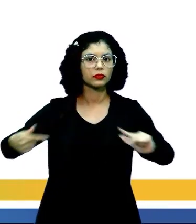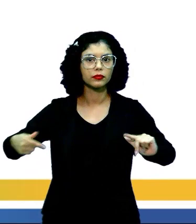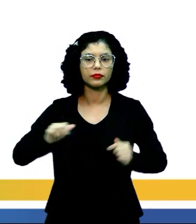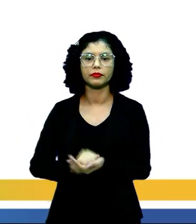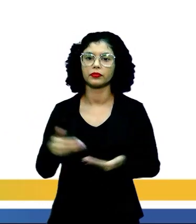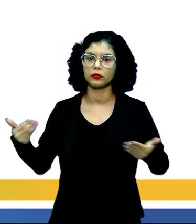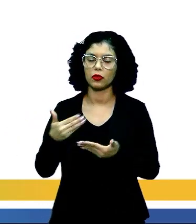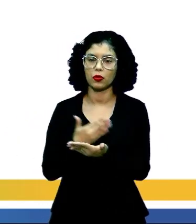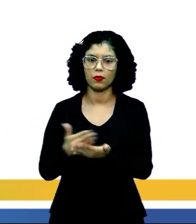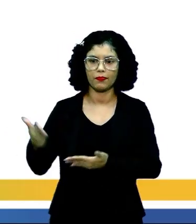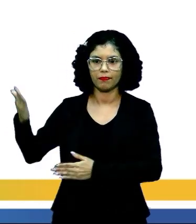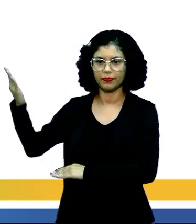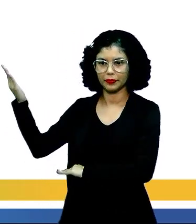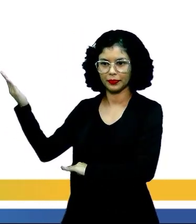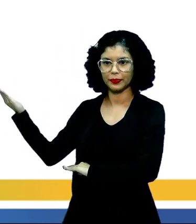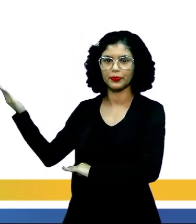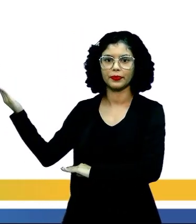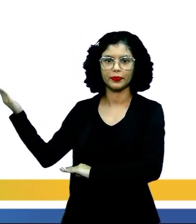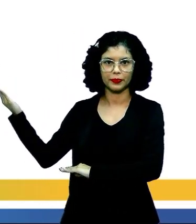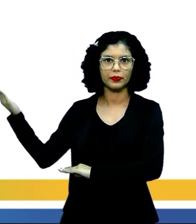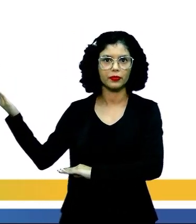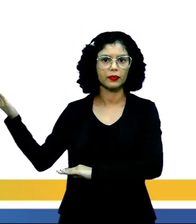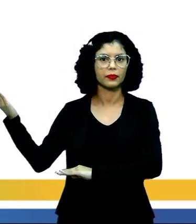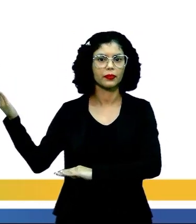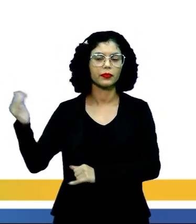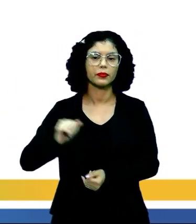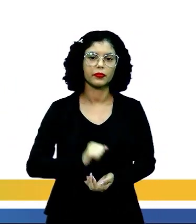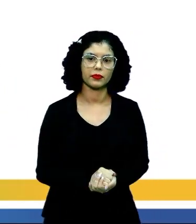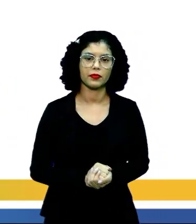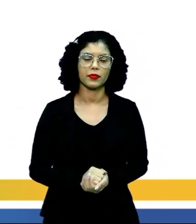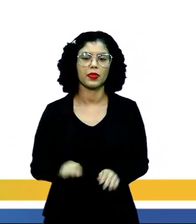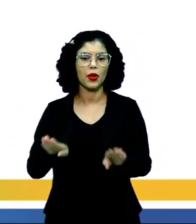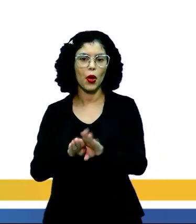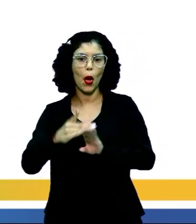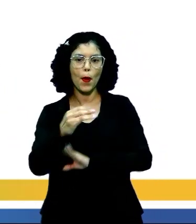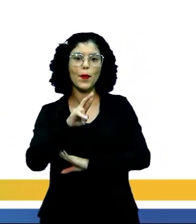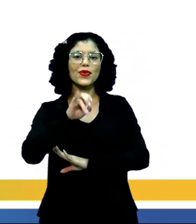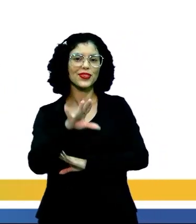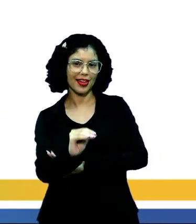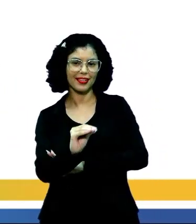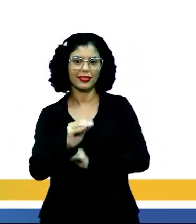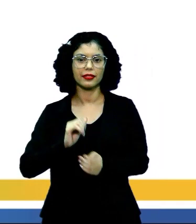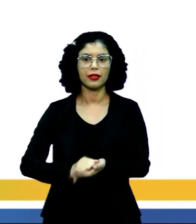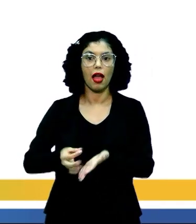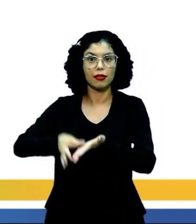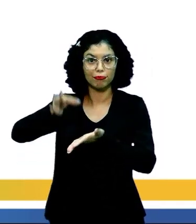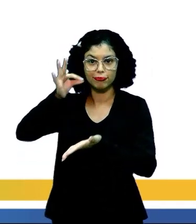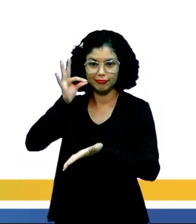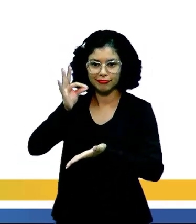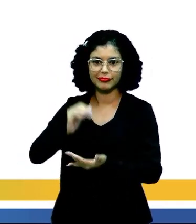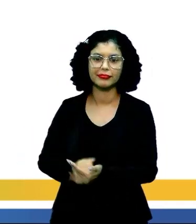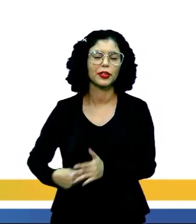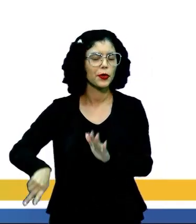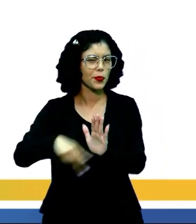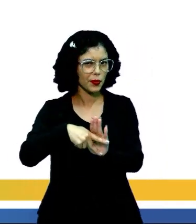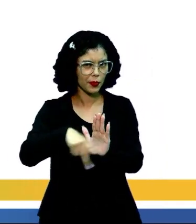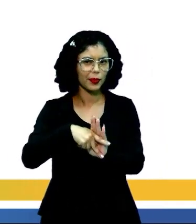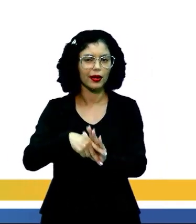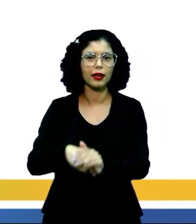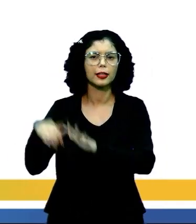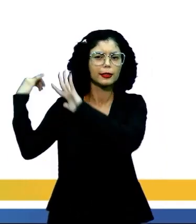Começo a aula aí com esta obra do Cândido Portinari, a obra Café, justamente para